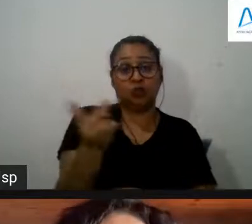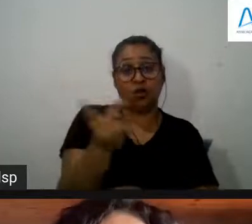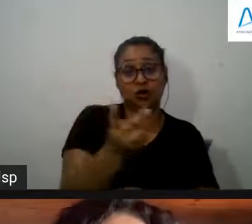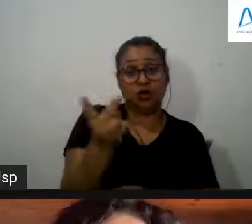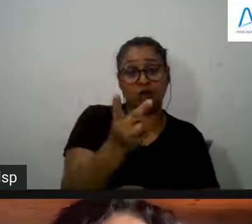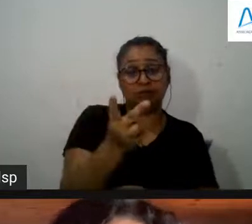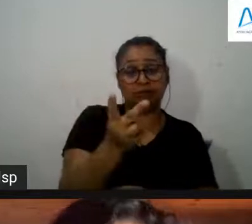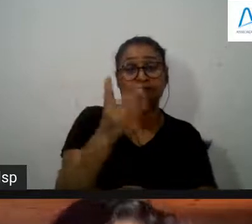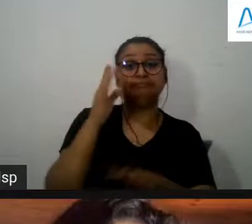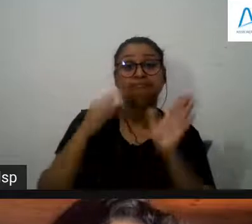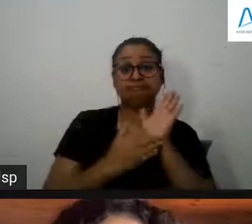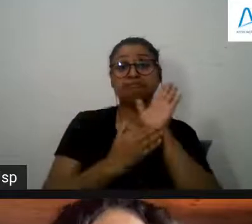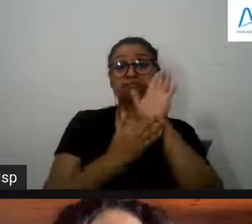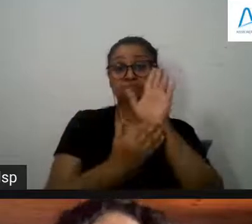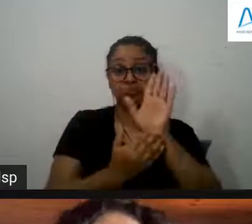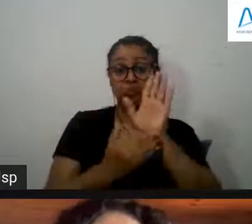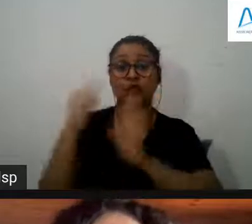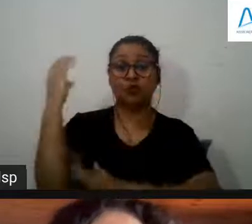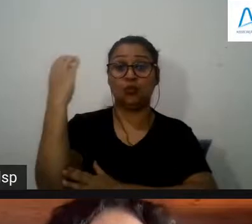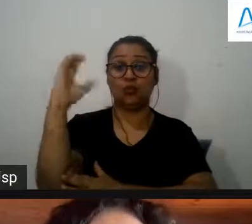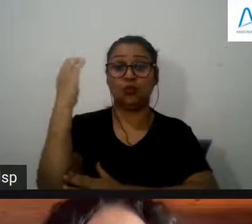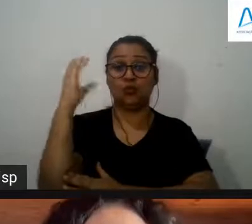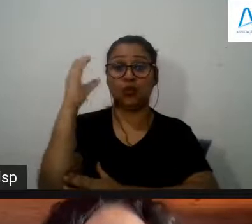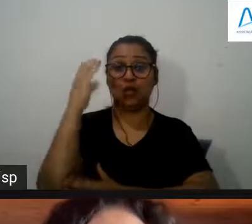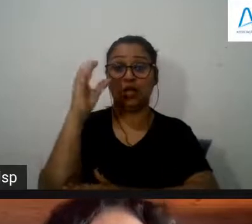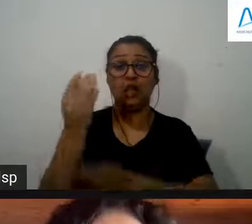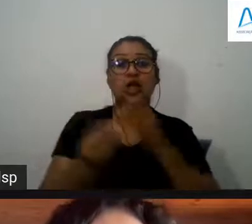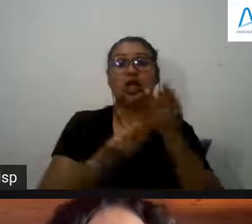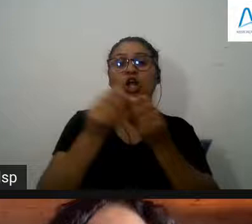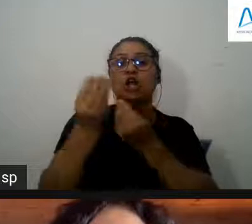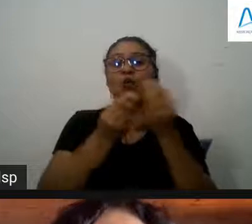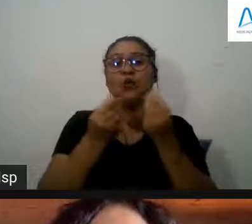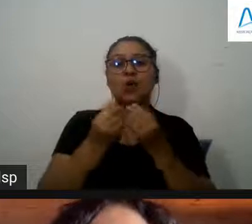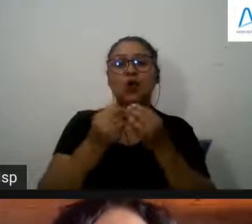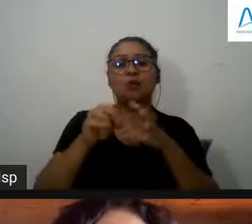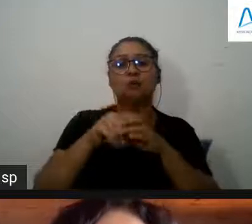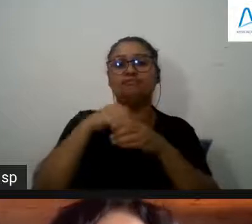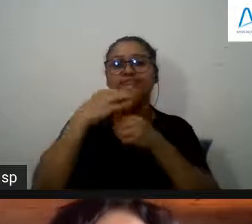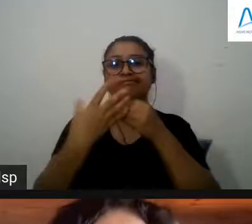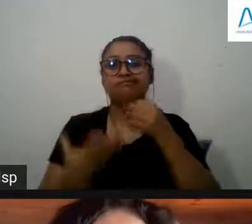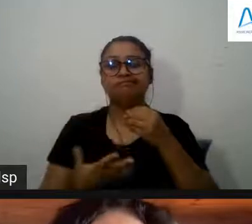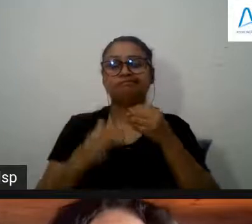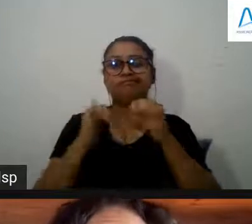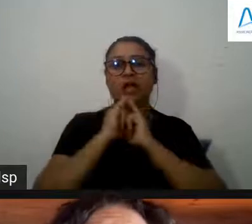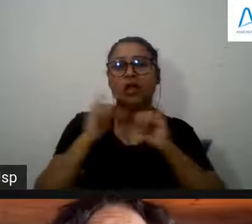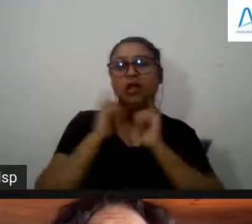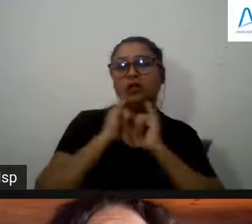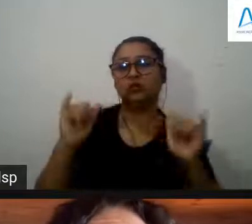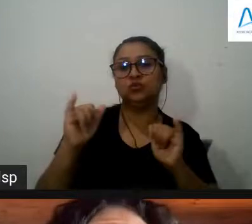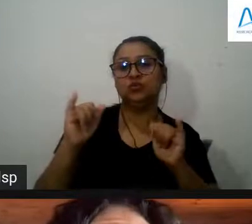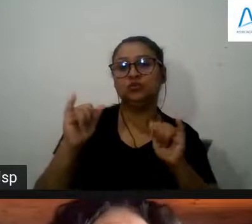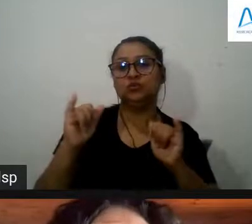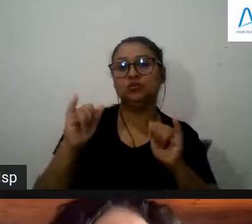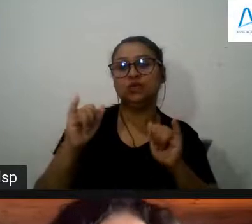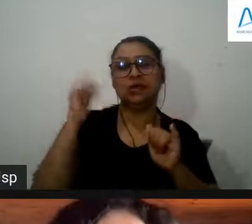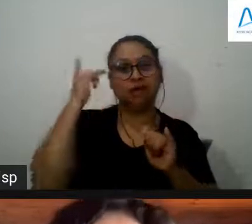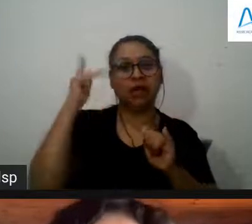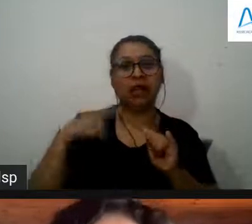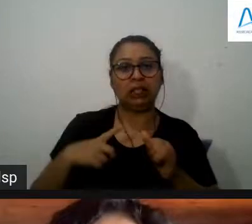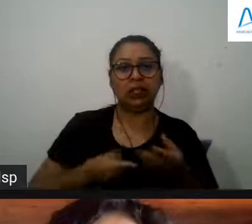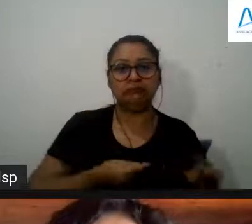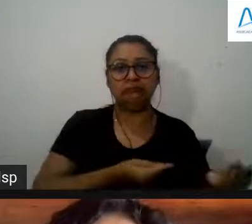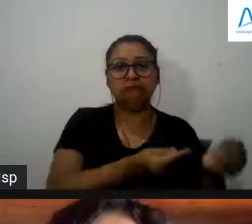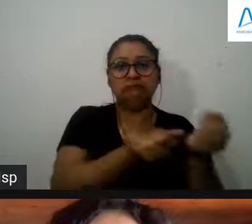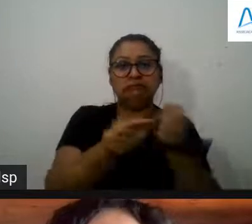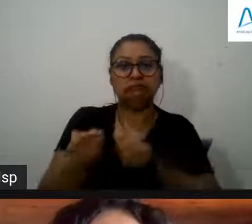cientificamente como desenvolver conhecimento referente à divulgação científica para dar acesso às